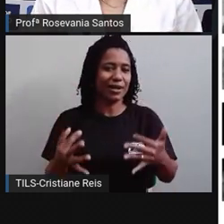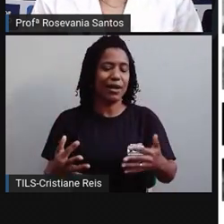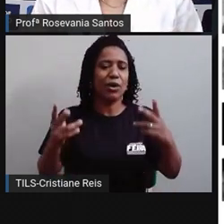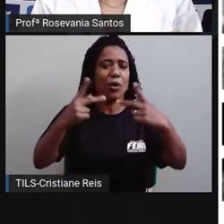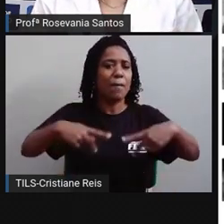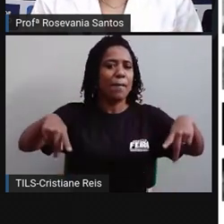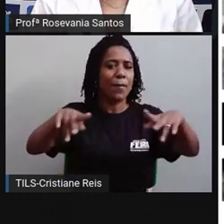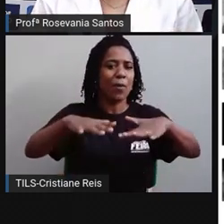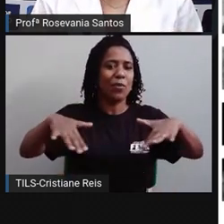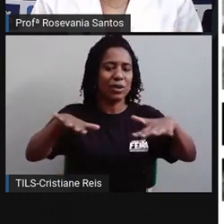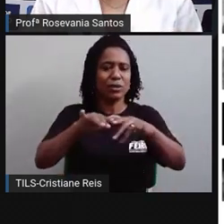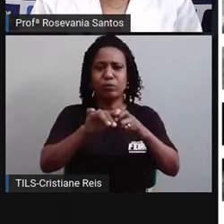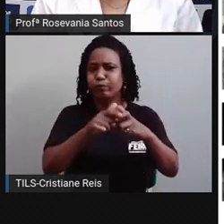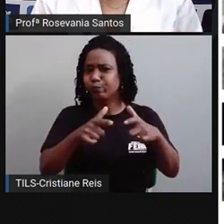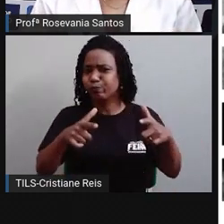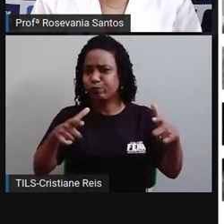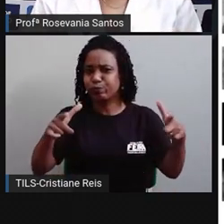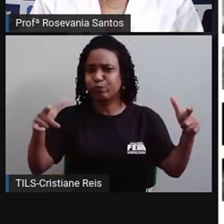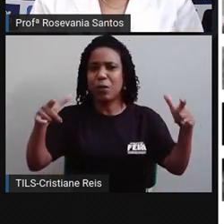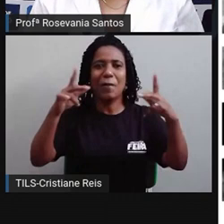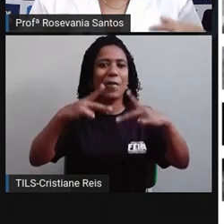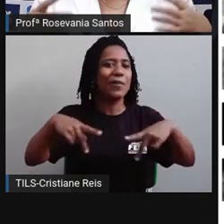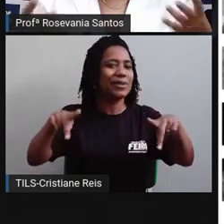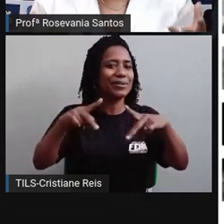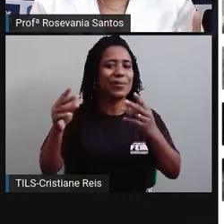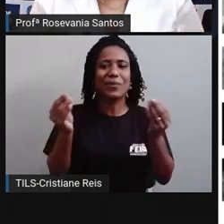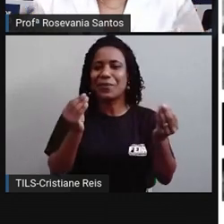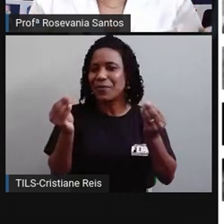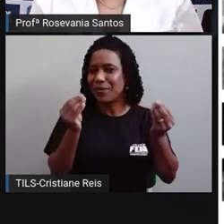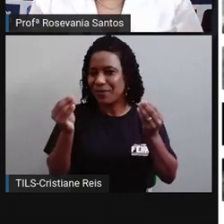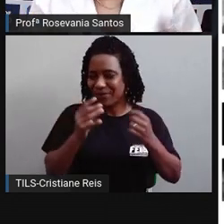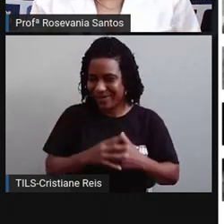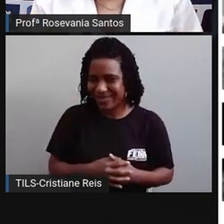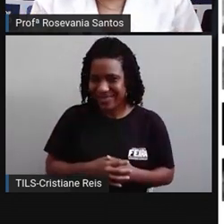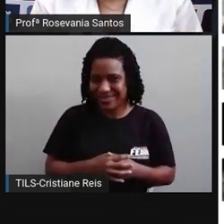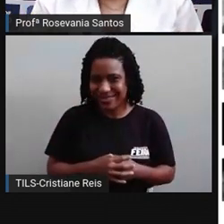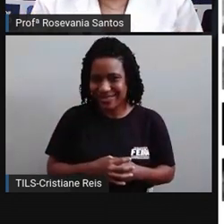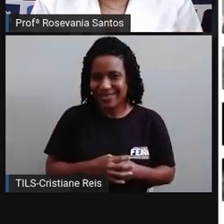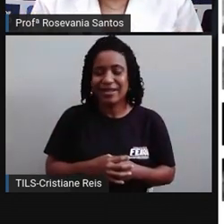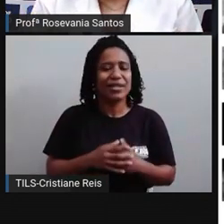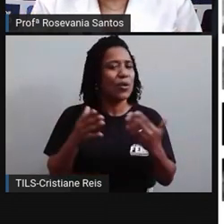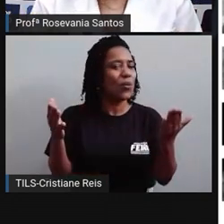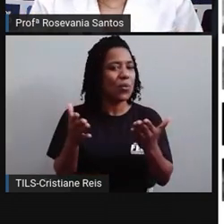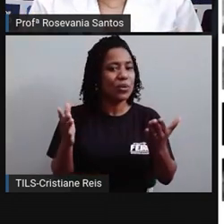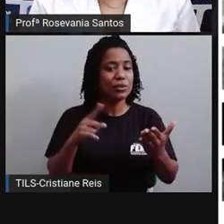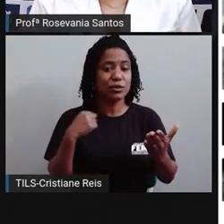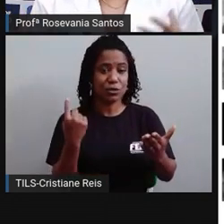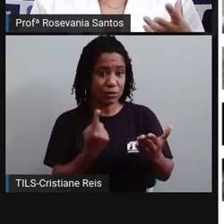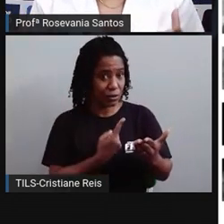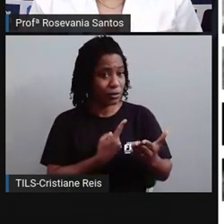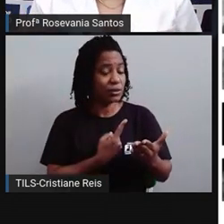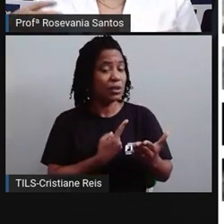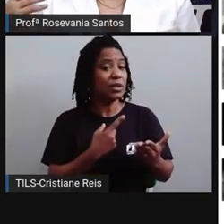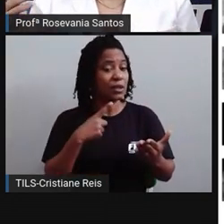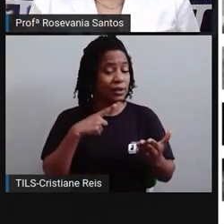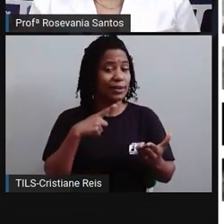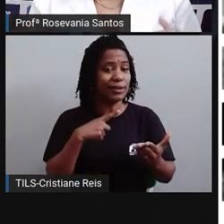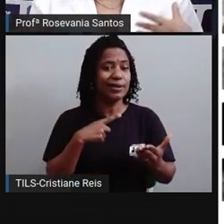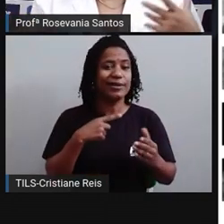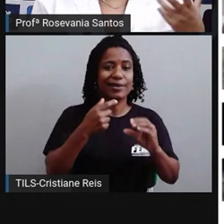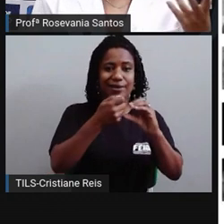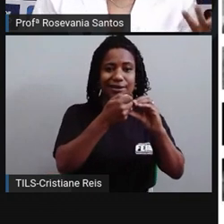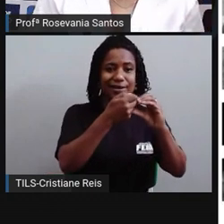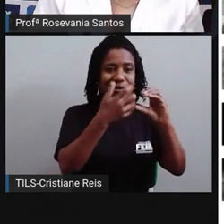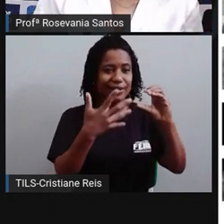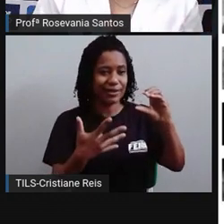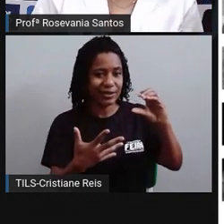né, esse crescimento populacional, né? Como é que a gente chegou aos números que a gente tem hoje? Quais são as características de taxa